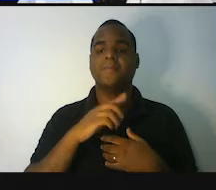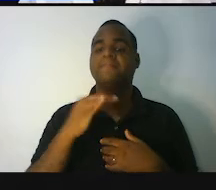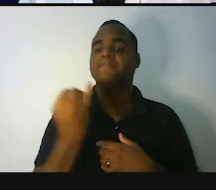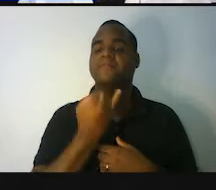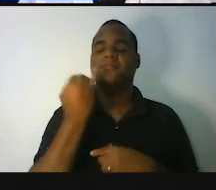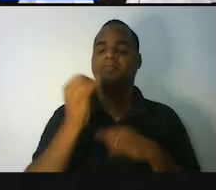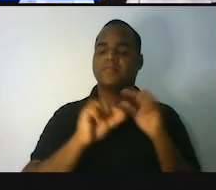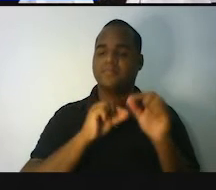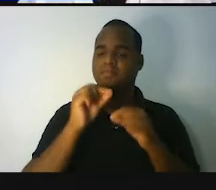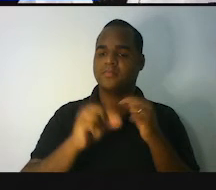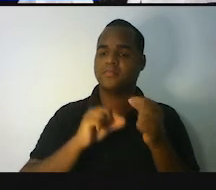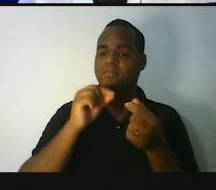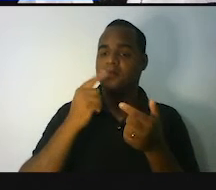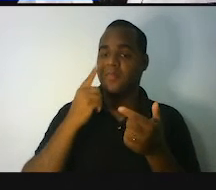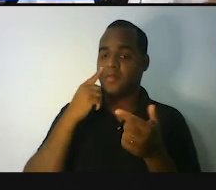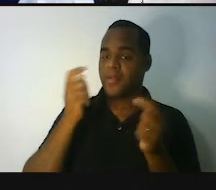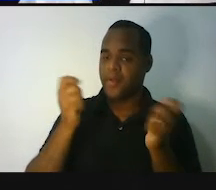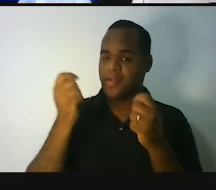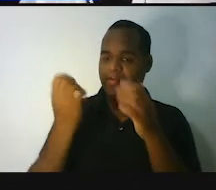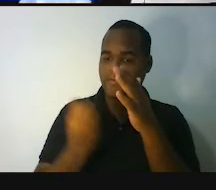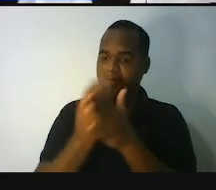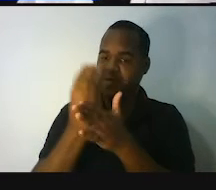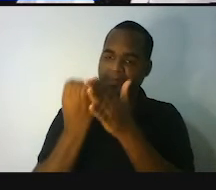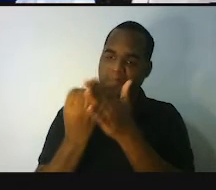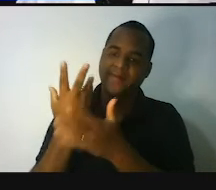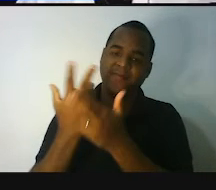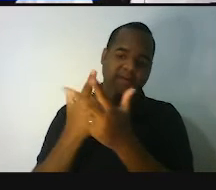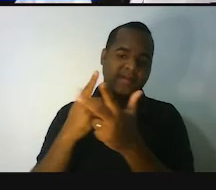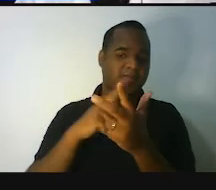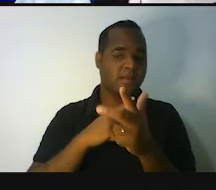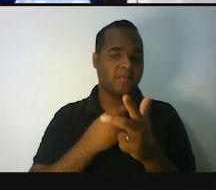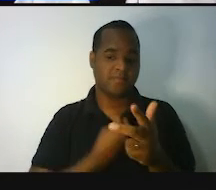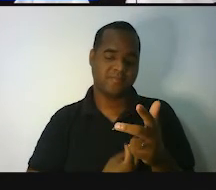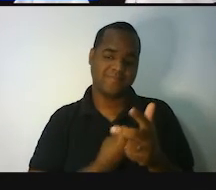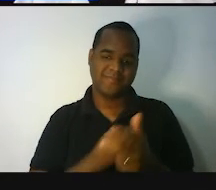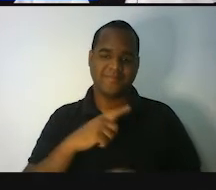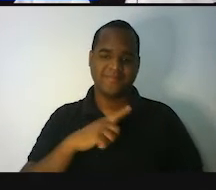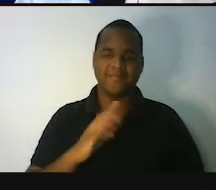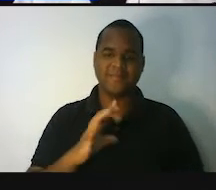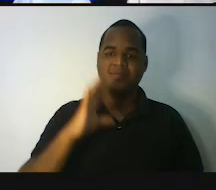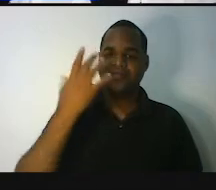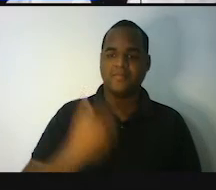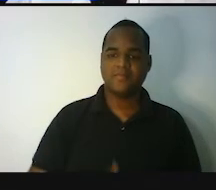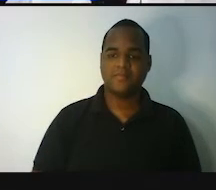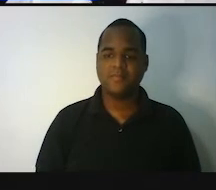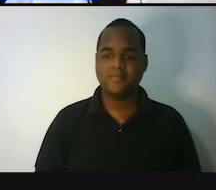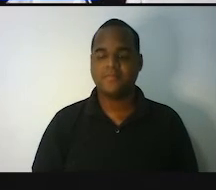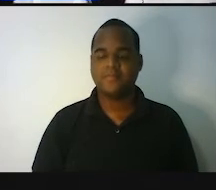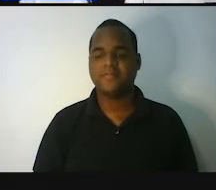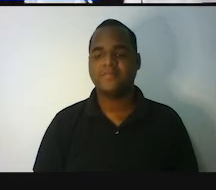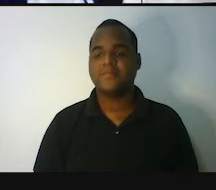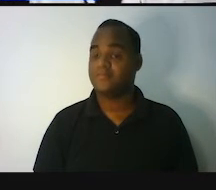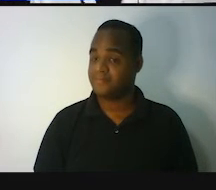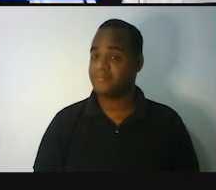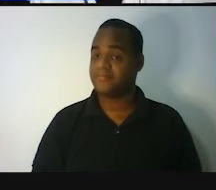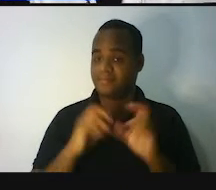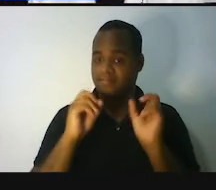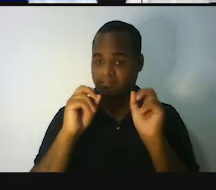importantes porque elas aparecem em situações que surgem em nossa vida. Beleza? Bom,